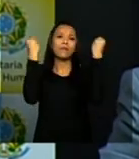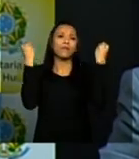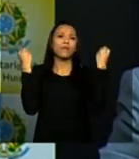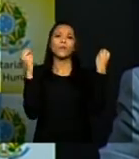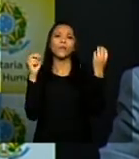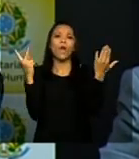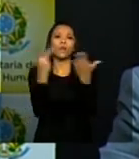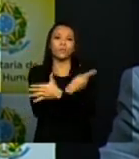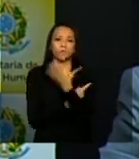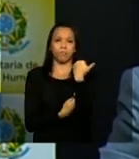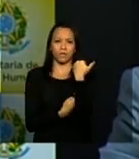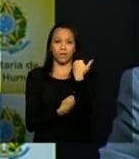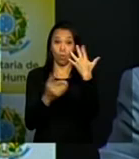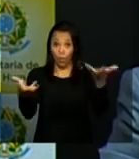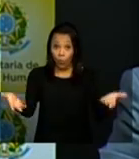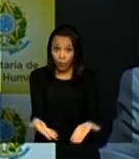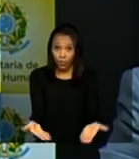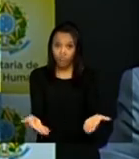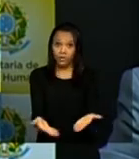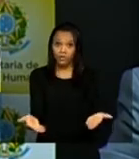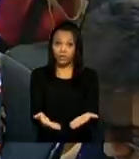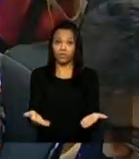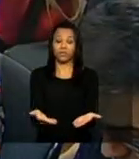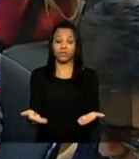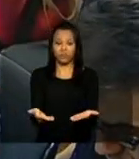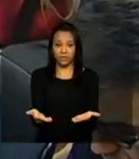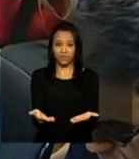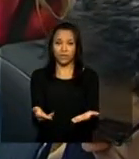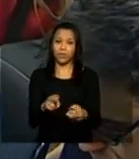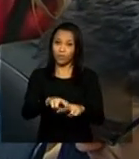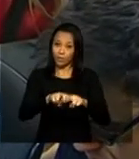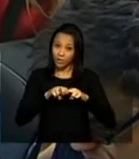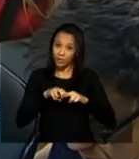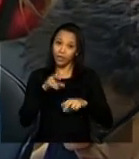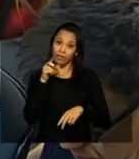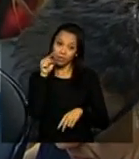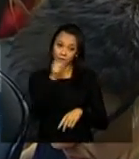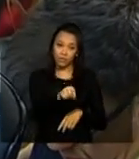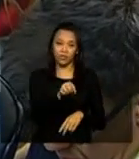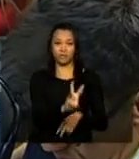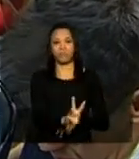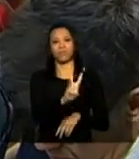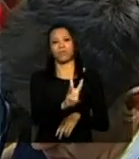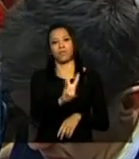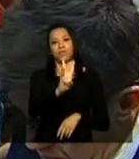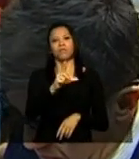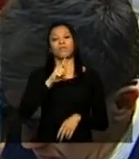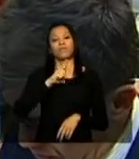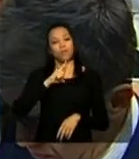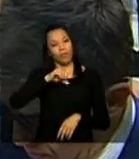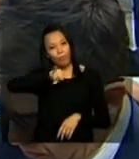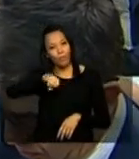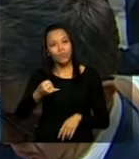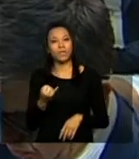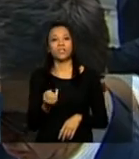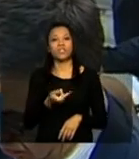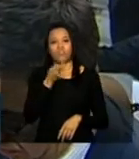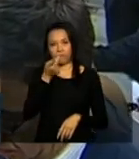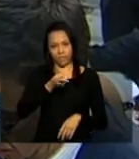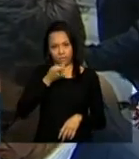por várias formas e por este portal tenho a oportunidade de dizer